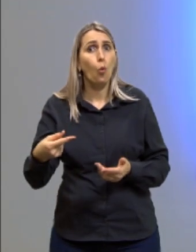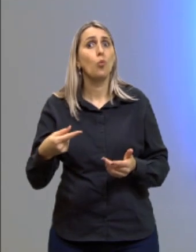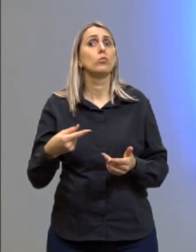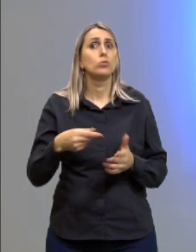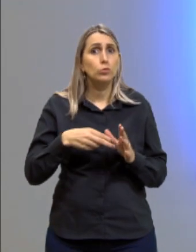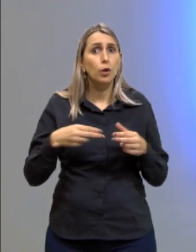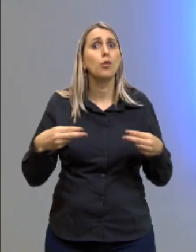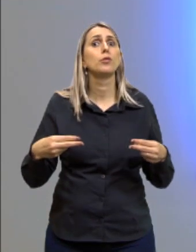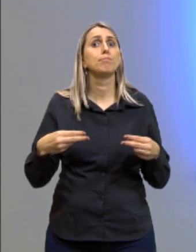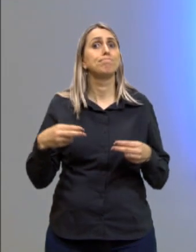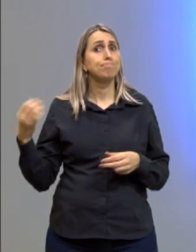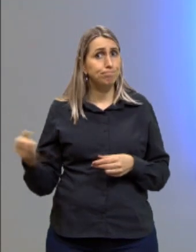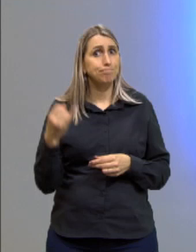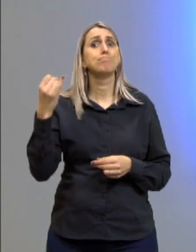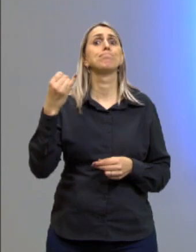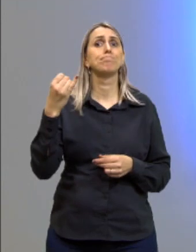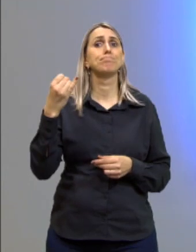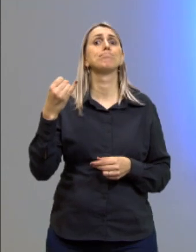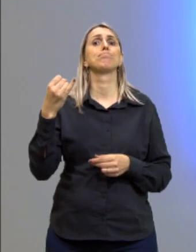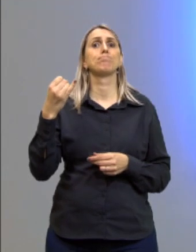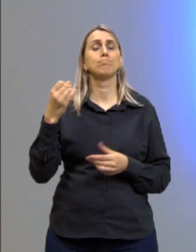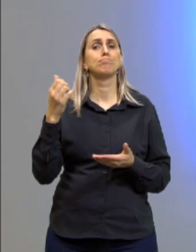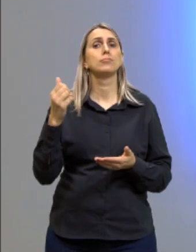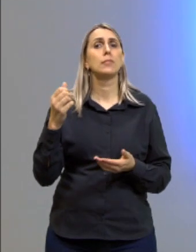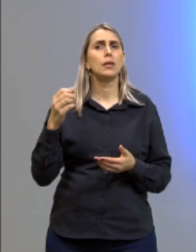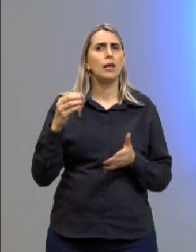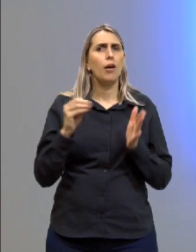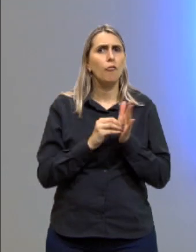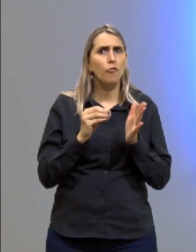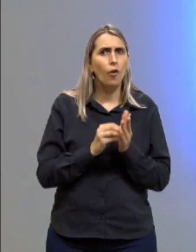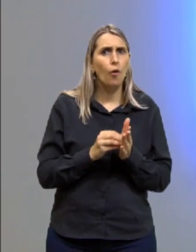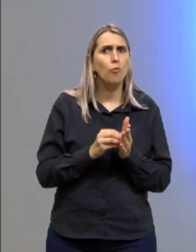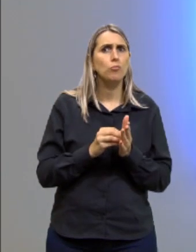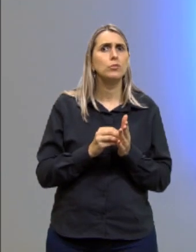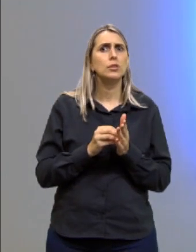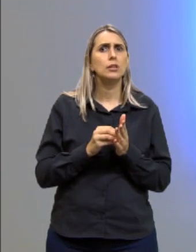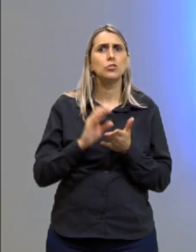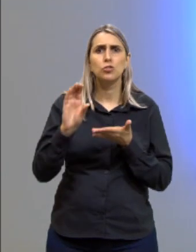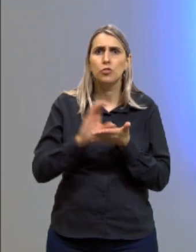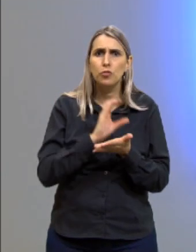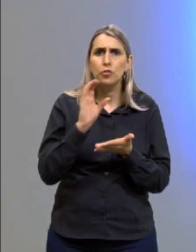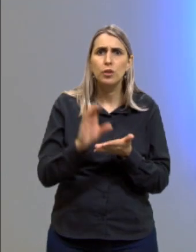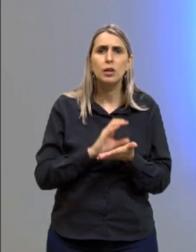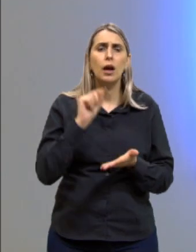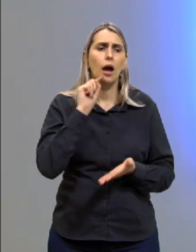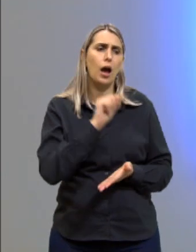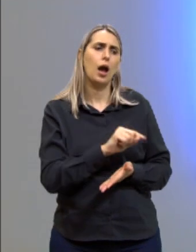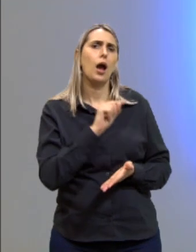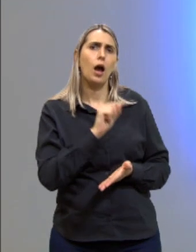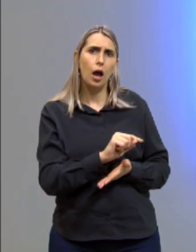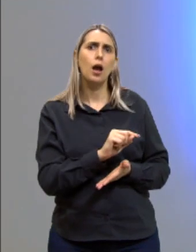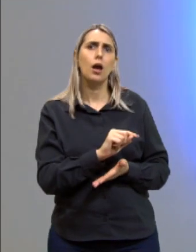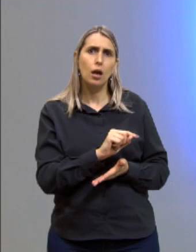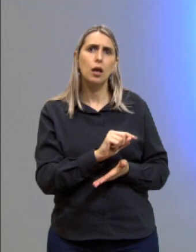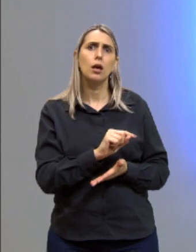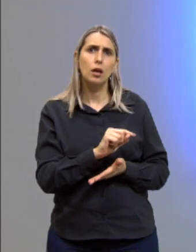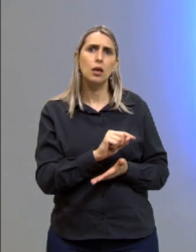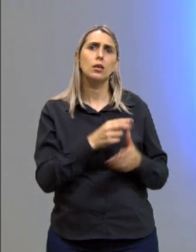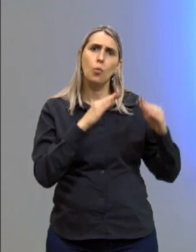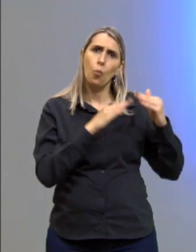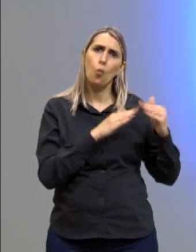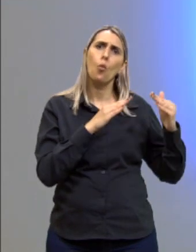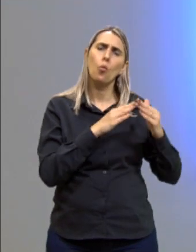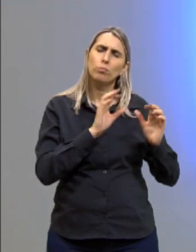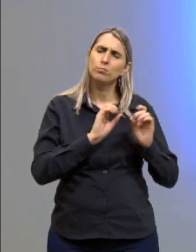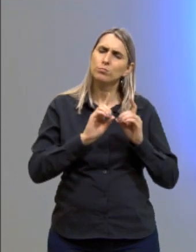fator relevante é a insuficiência de recursos àqueles que residem